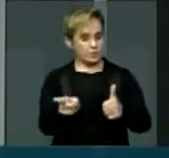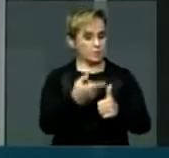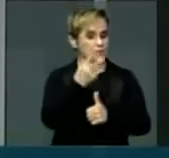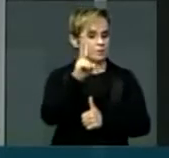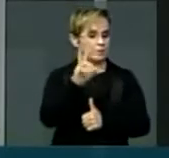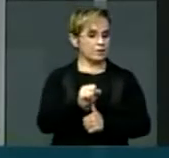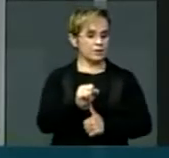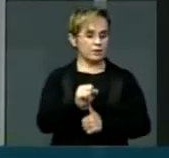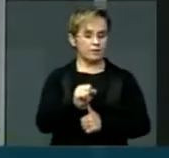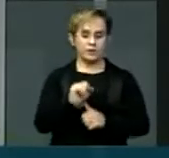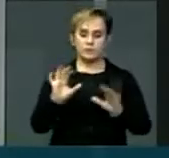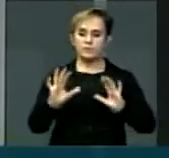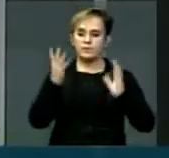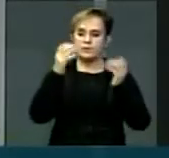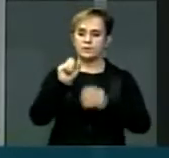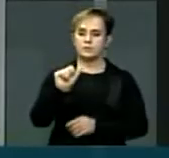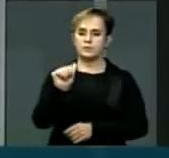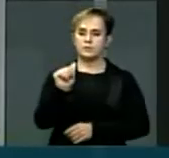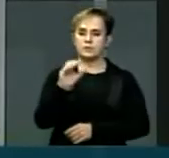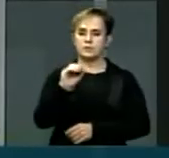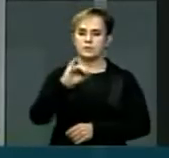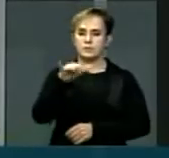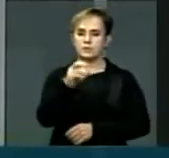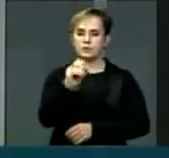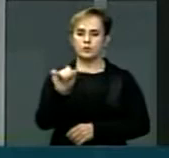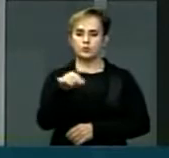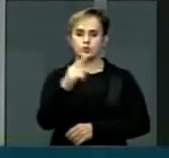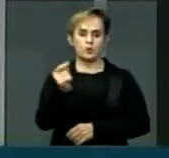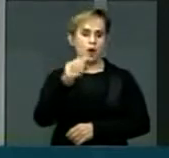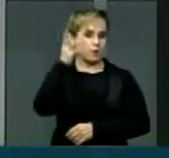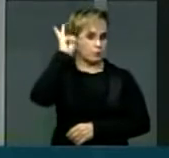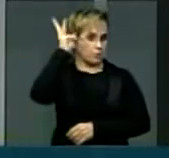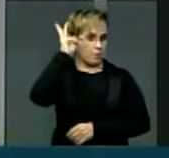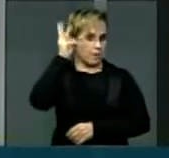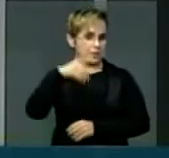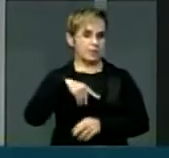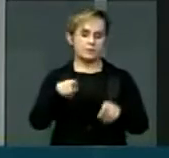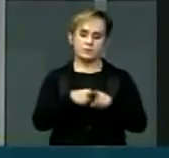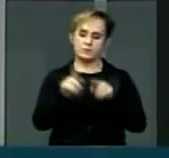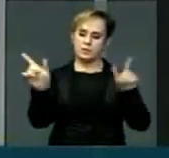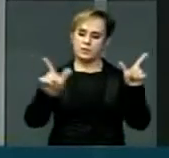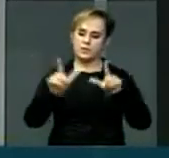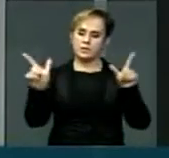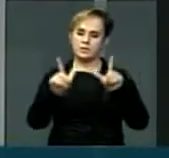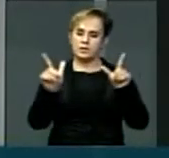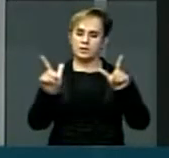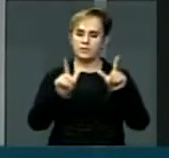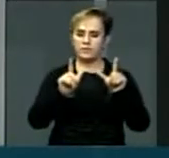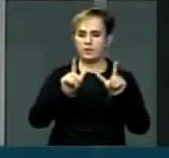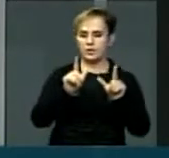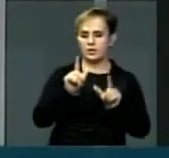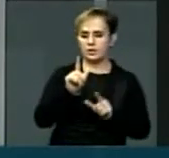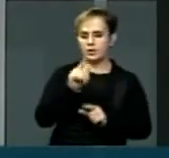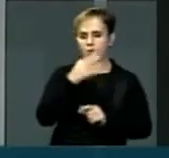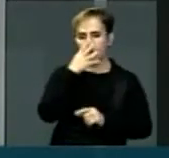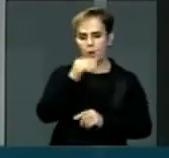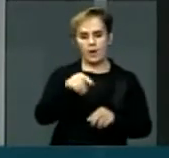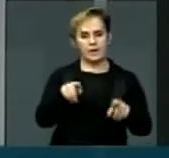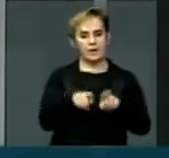Maranhão. Além do Brasil, a TV Guará brindou a Espanha, a Alemanha,